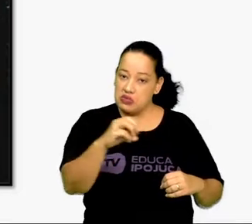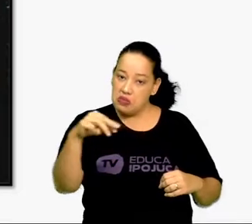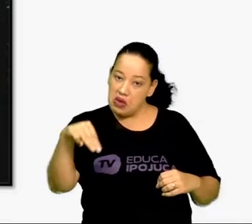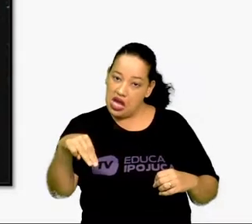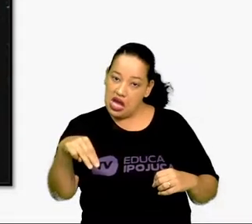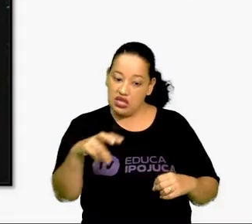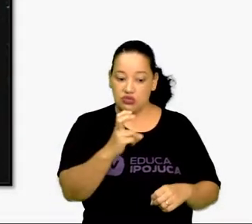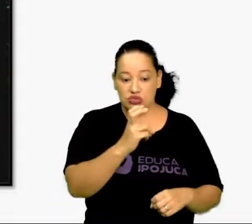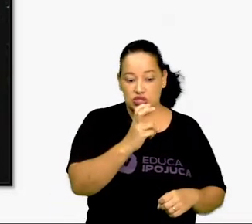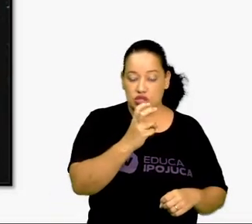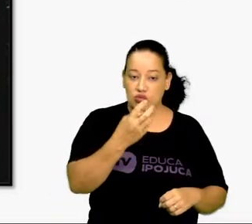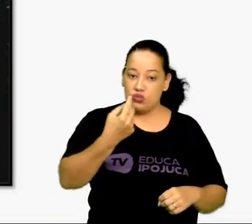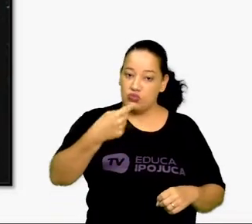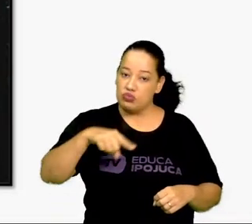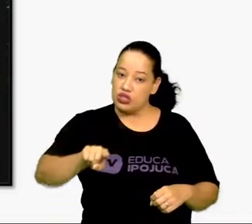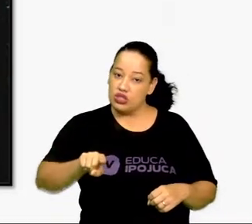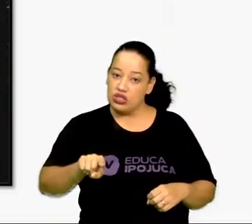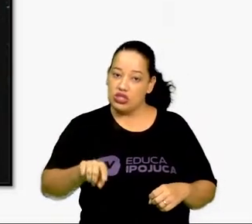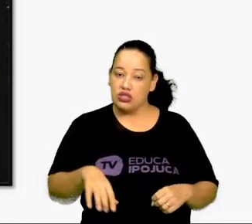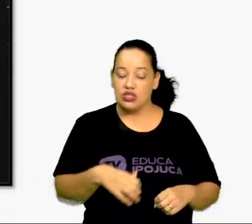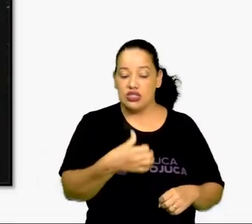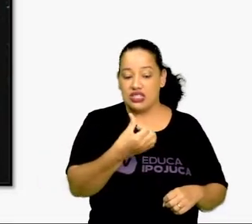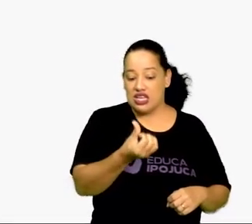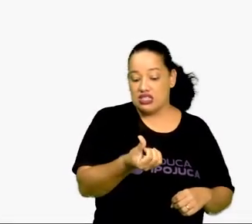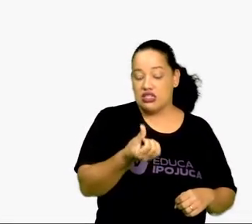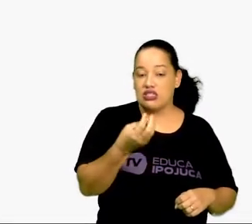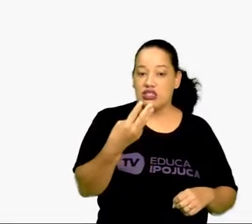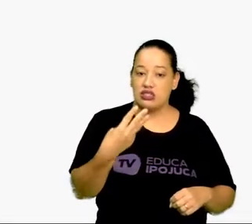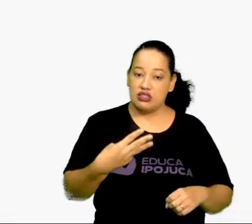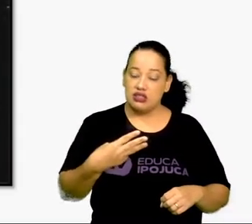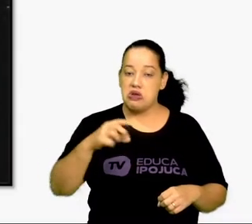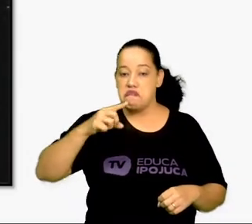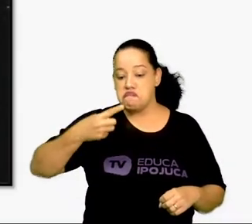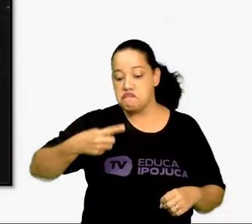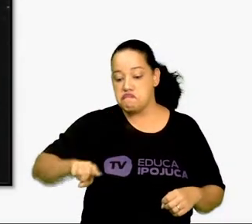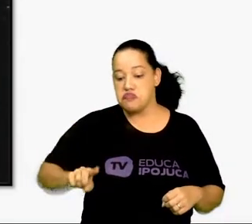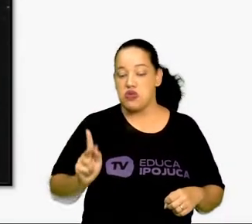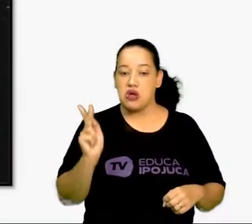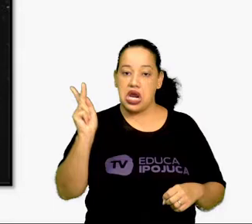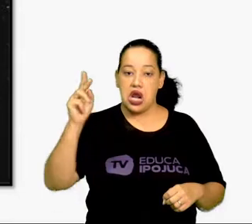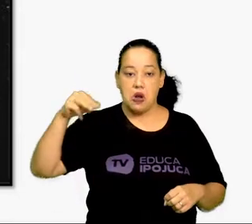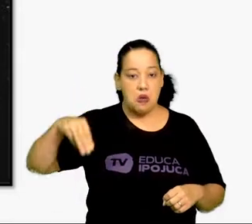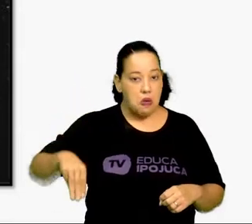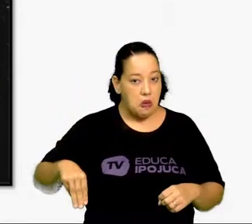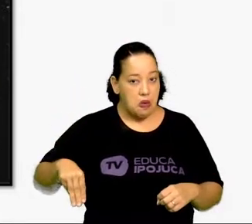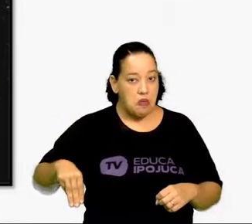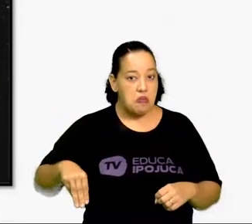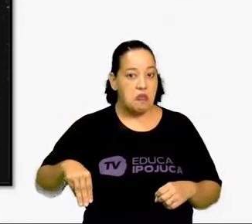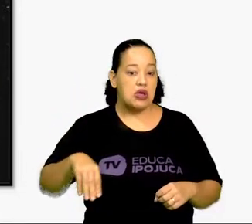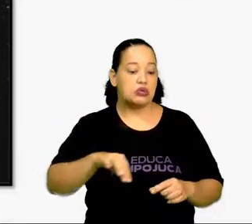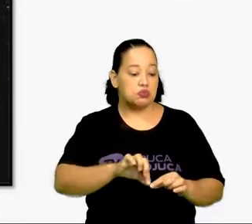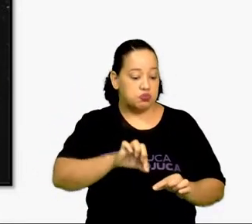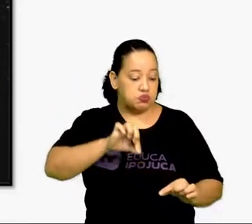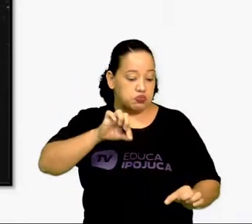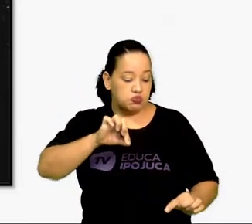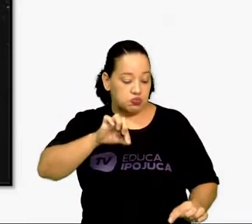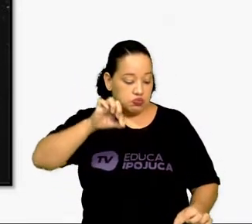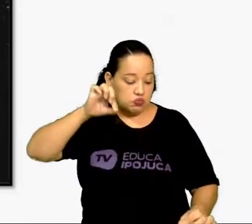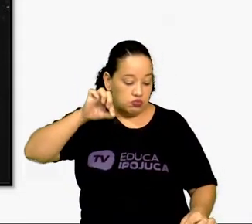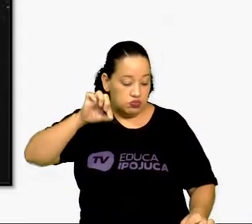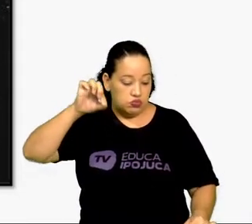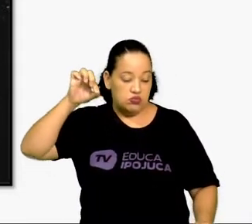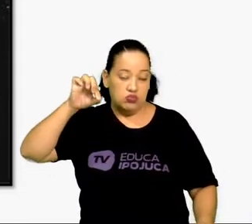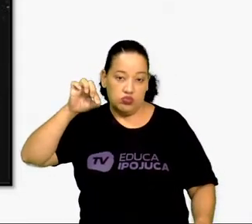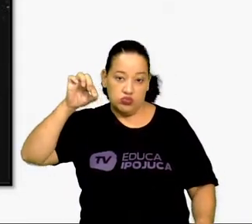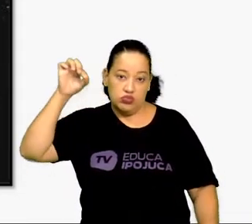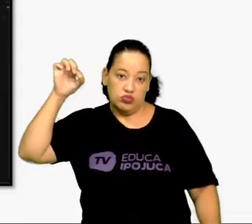5 mil quilômetros, 63 mil quilômetros, e aí foi aumentando e as unidades de